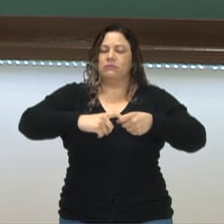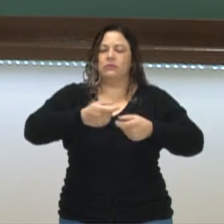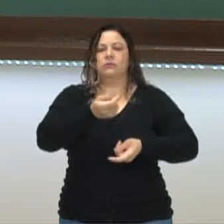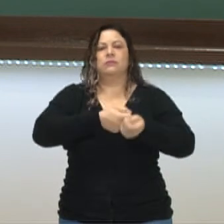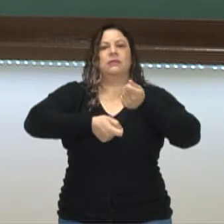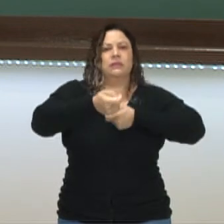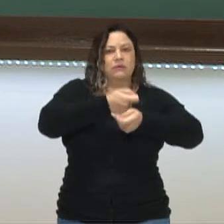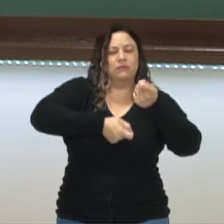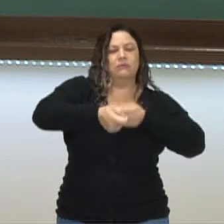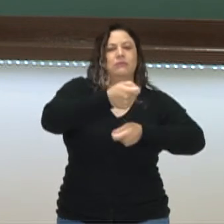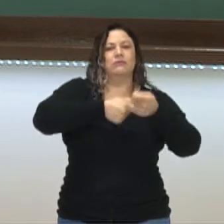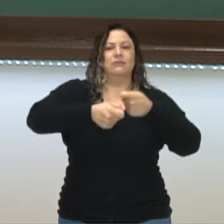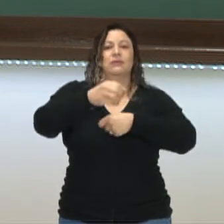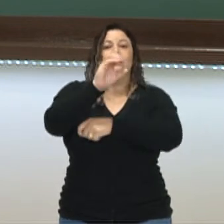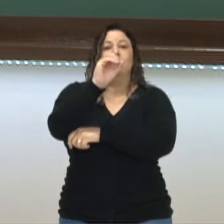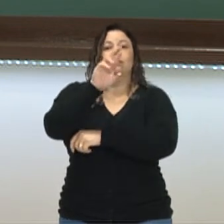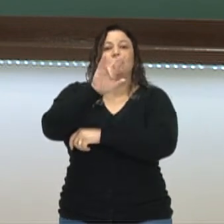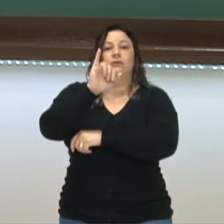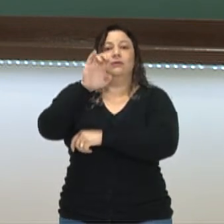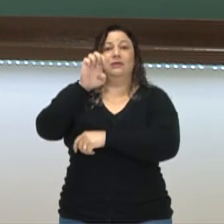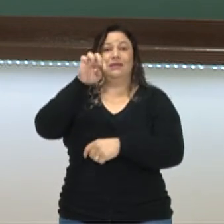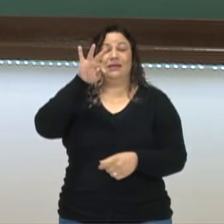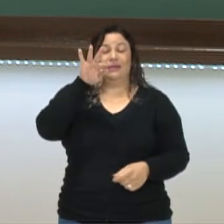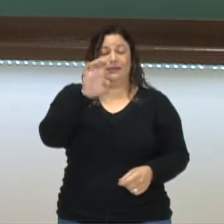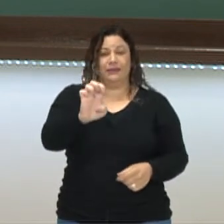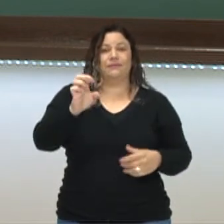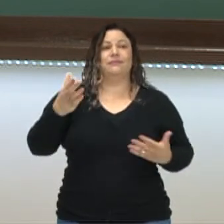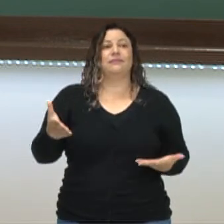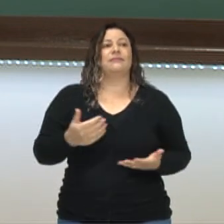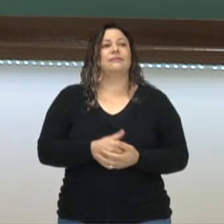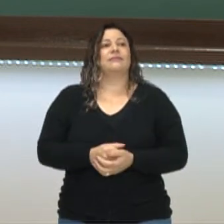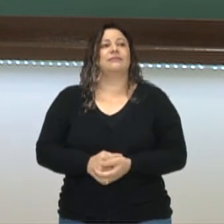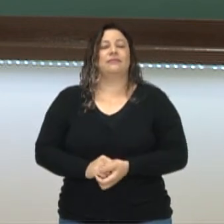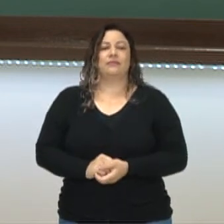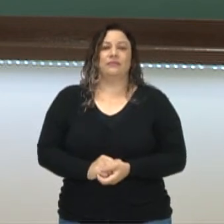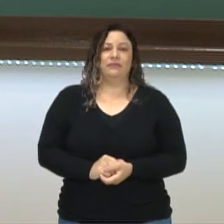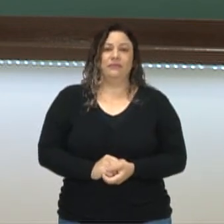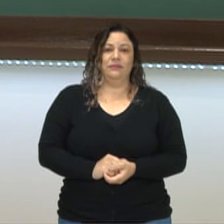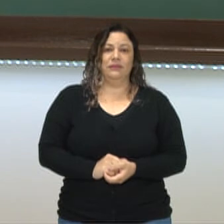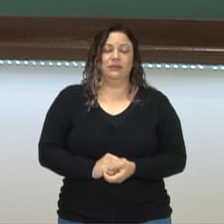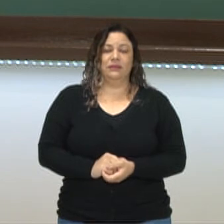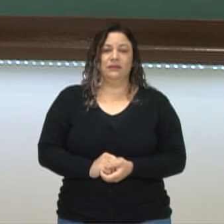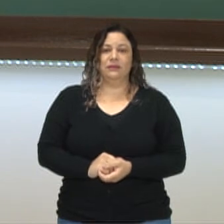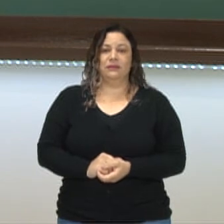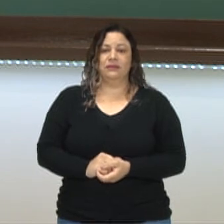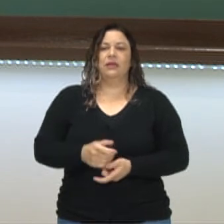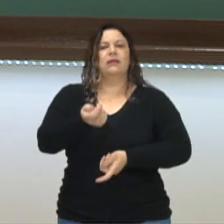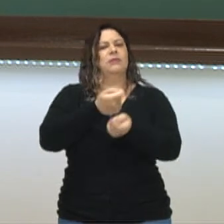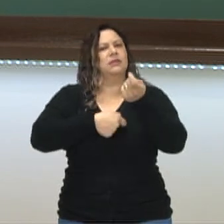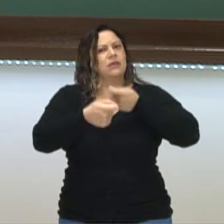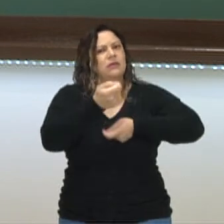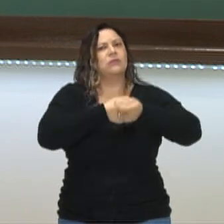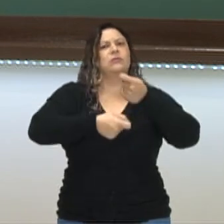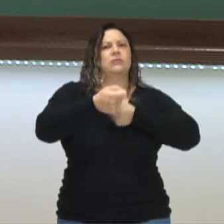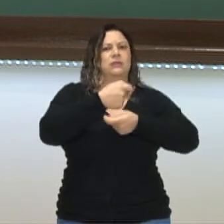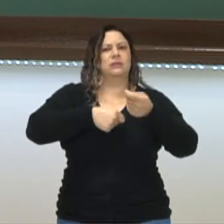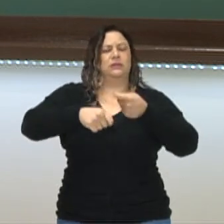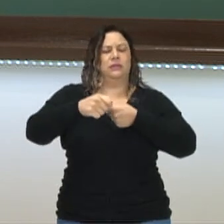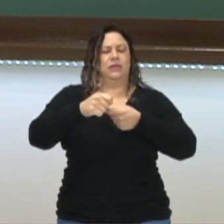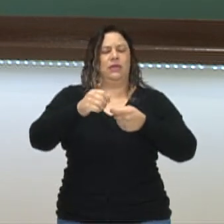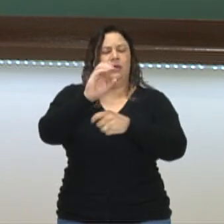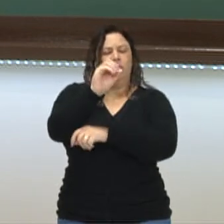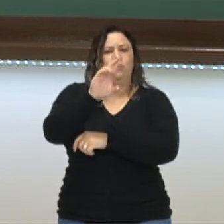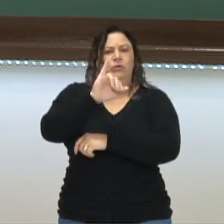o Oriente, né? Então, agora passaram a comercializar com o Oriente.